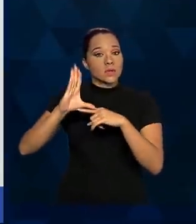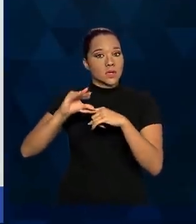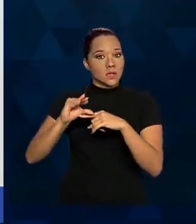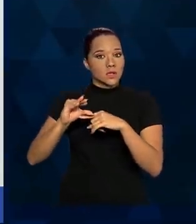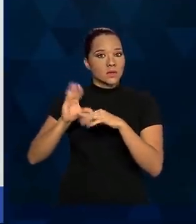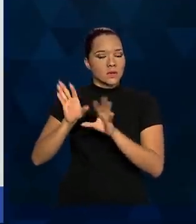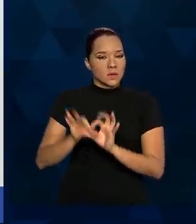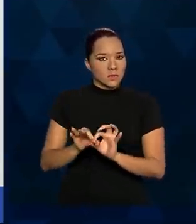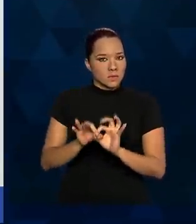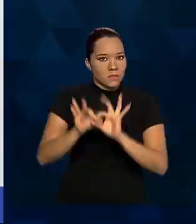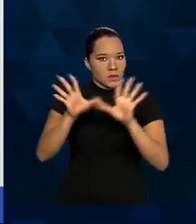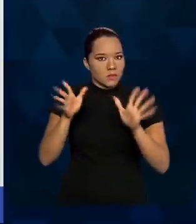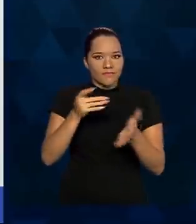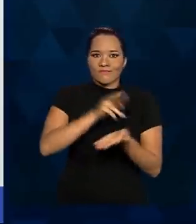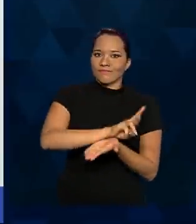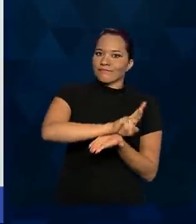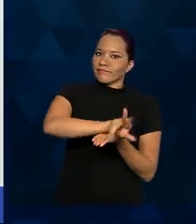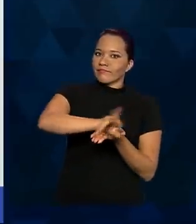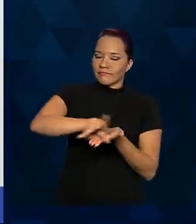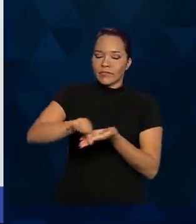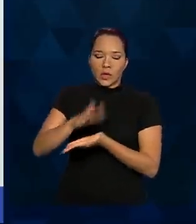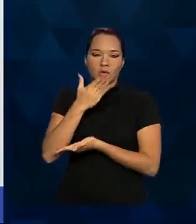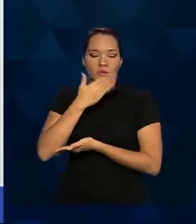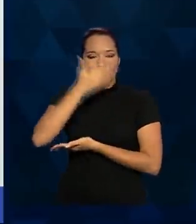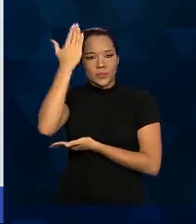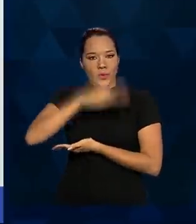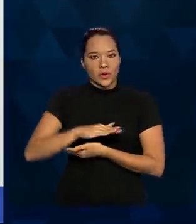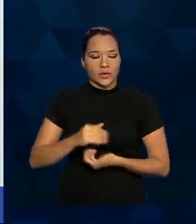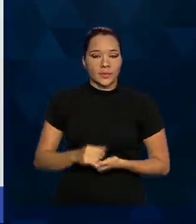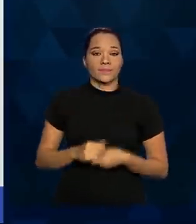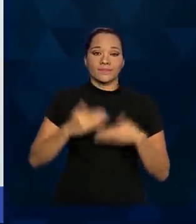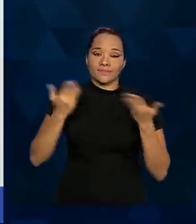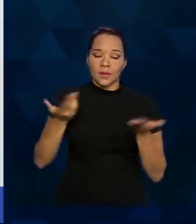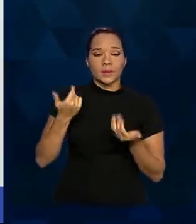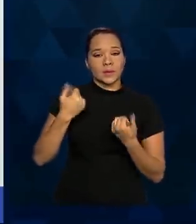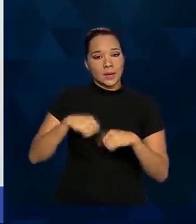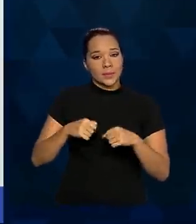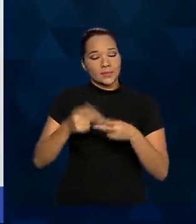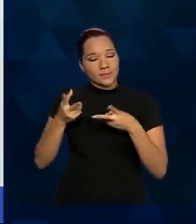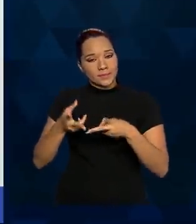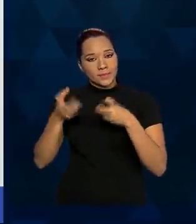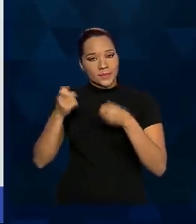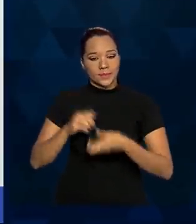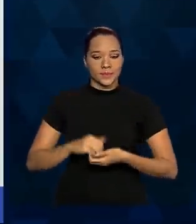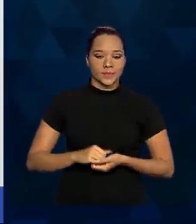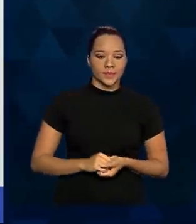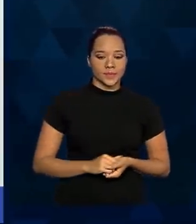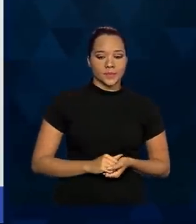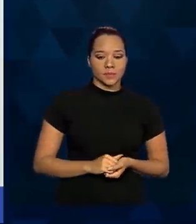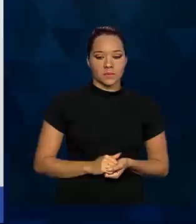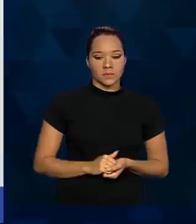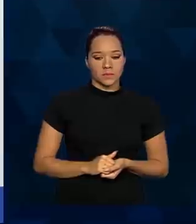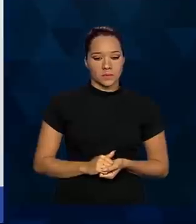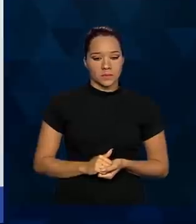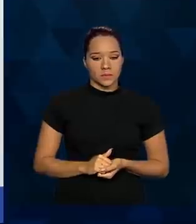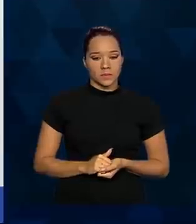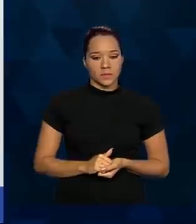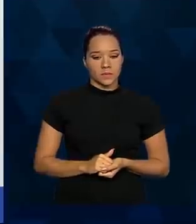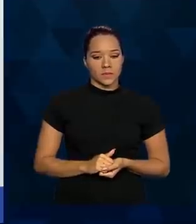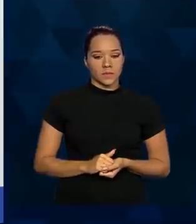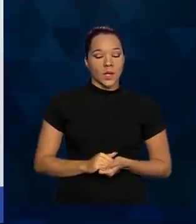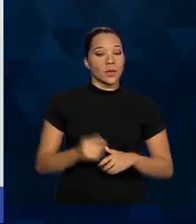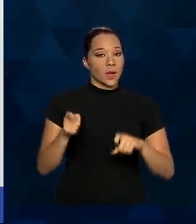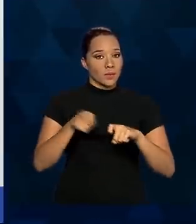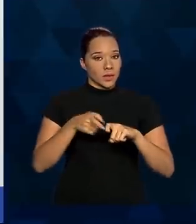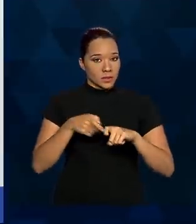disponível e tem vários tipos de evidência e nós teremos a chance de observar isso. Próximo. A